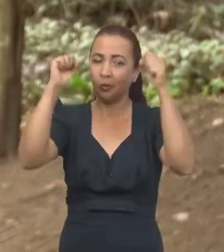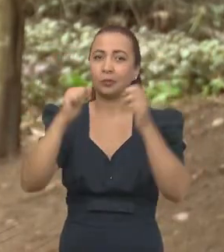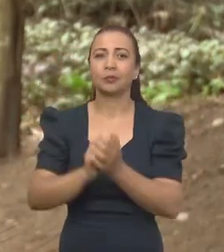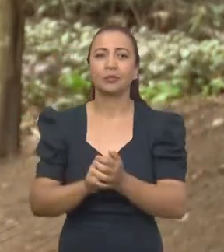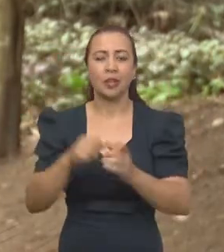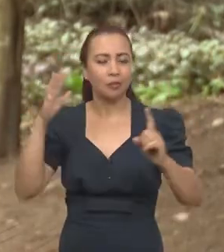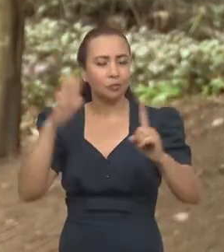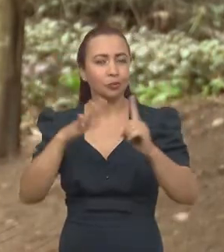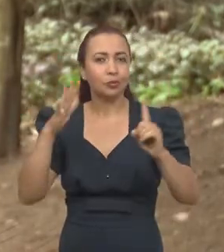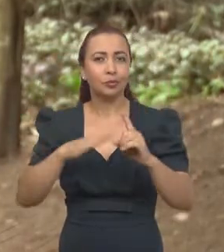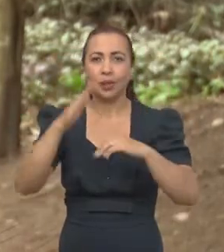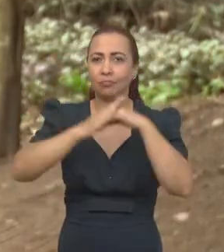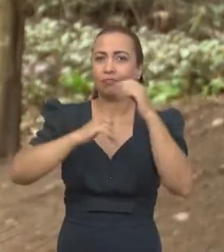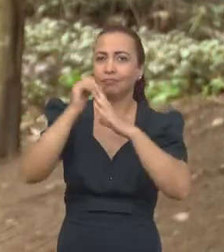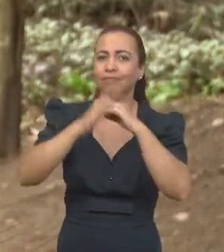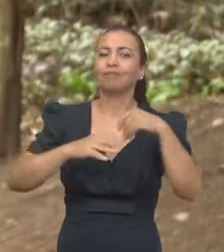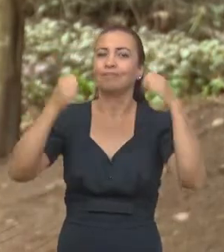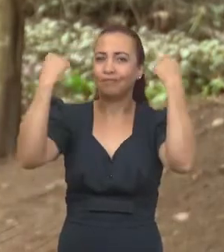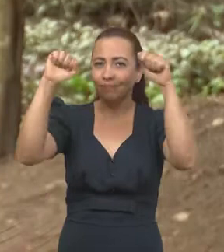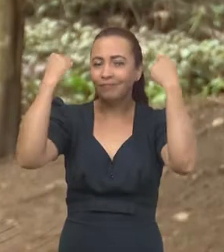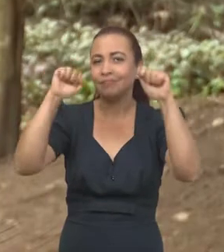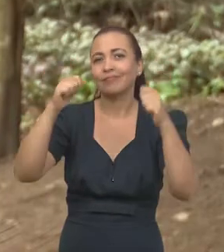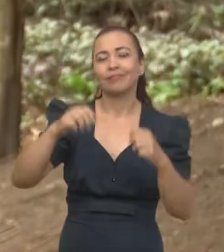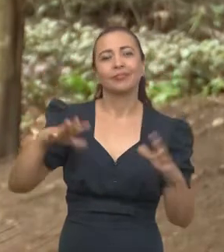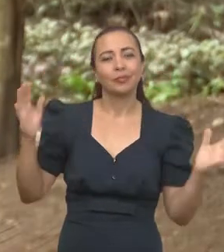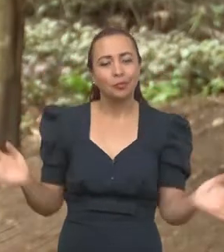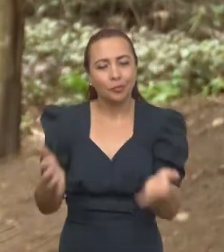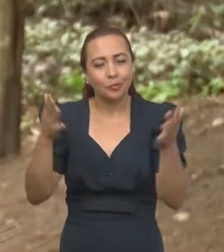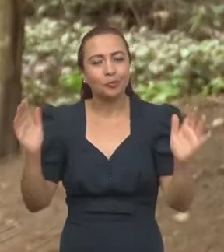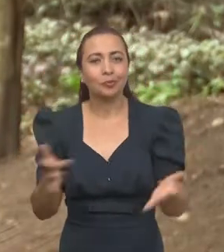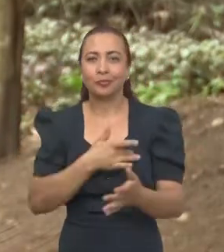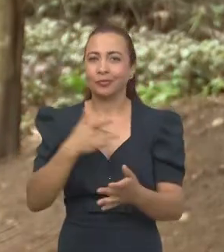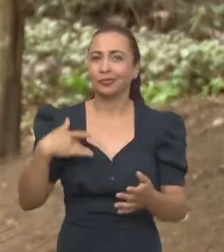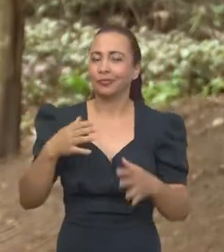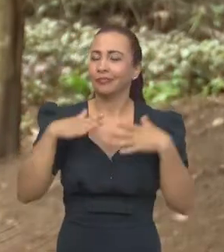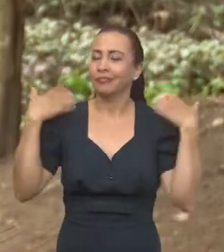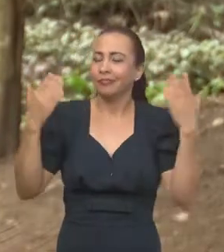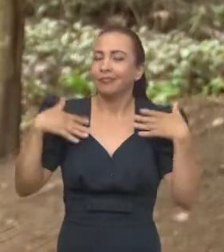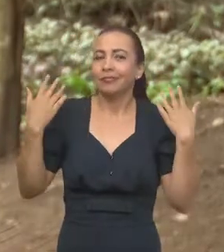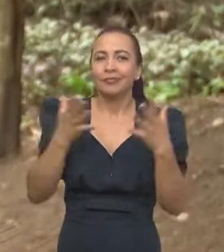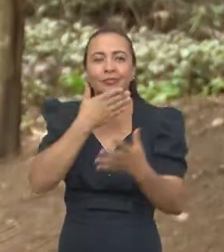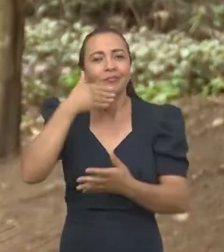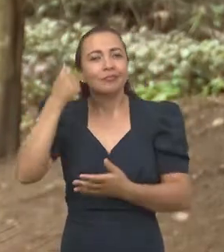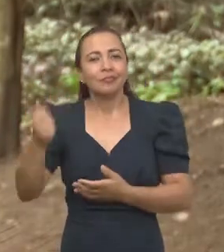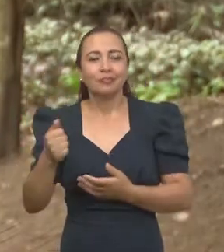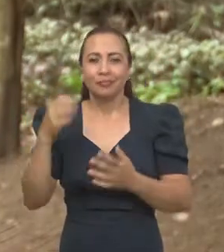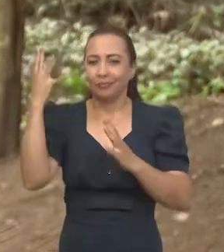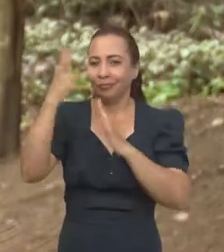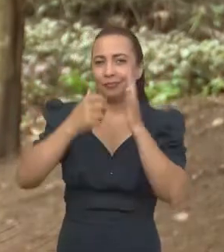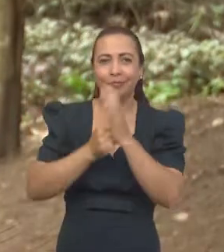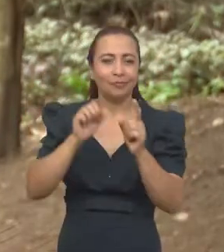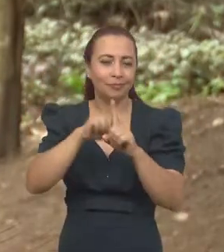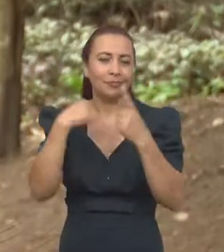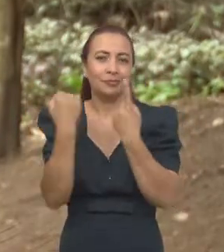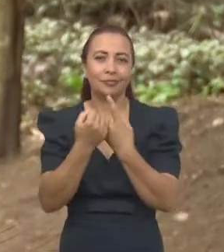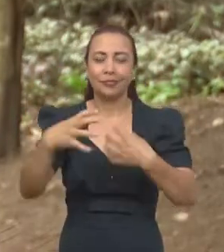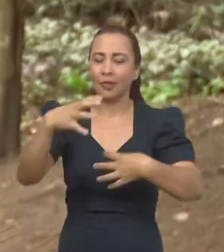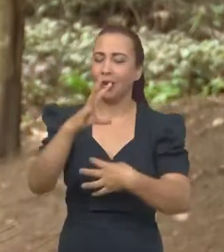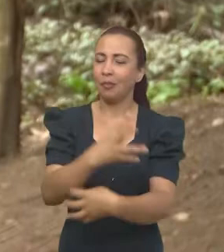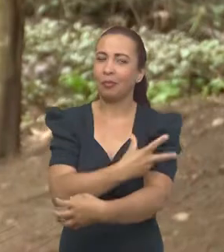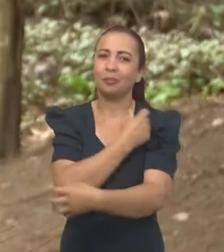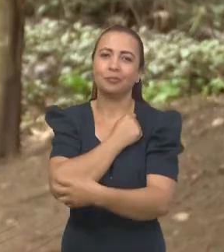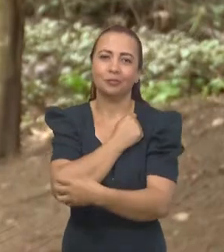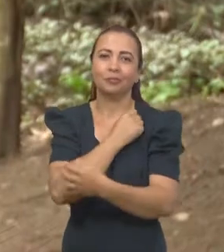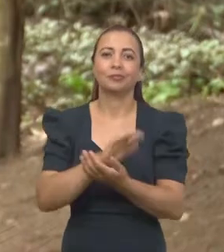física, estimula a prática de atividades físicas, promove saúde, bem-estar, melhorias nos aspectos sociais e